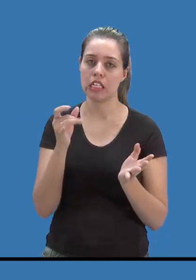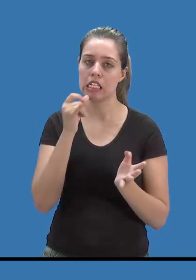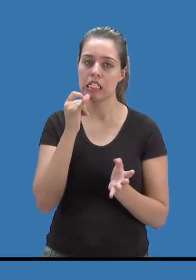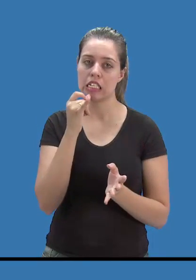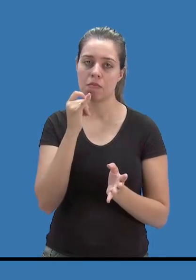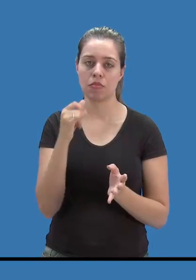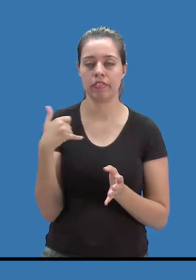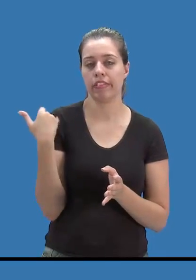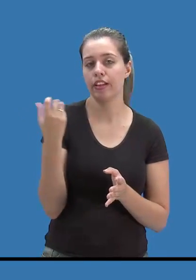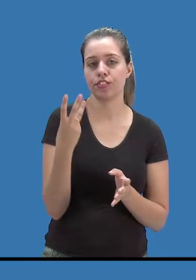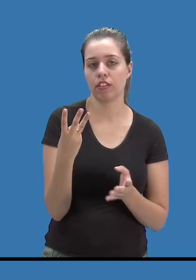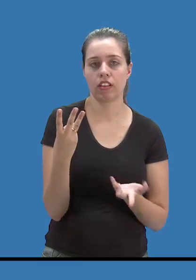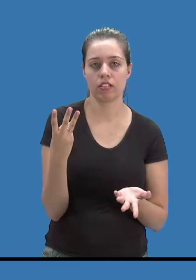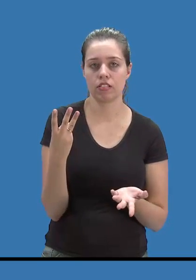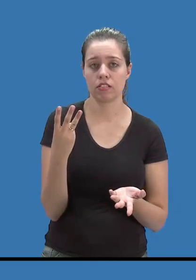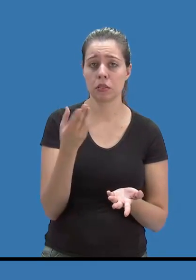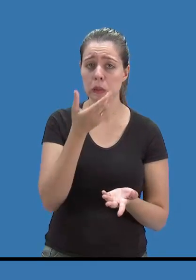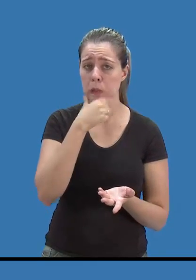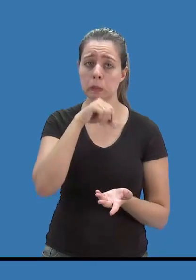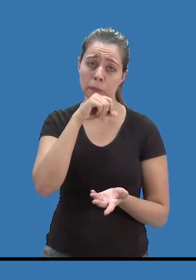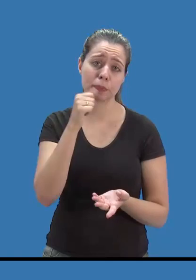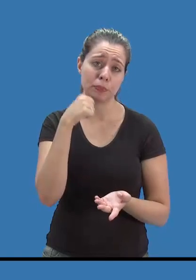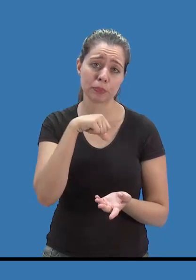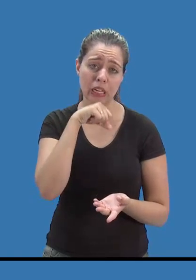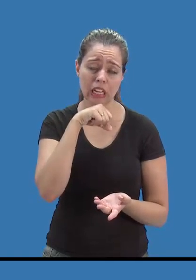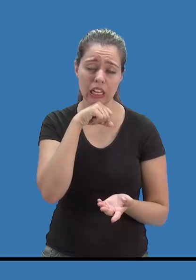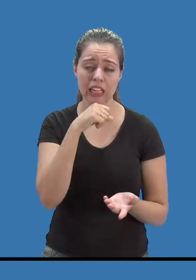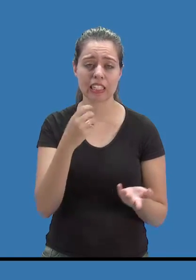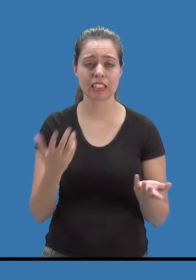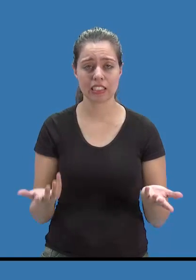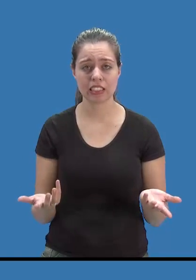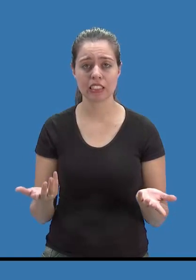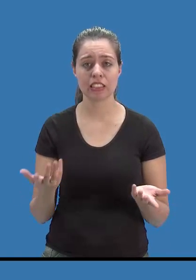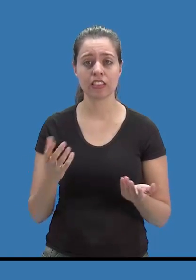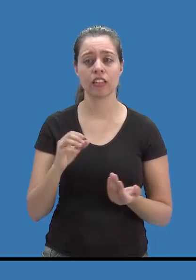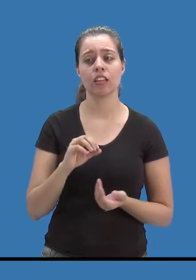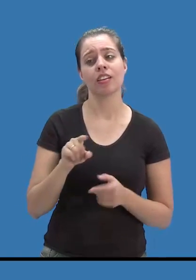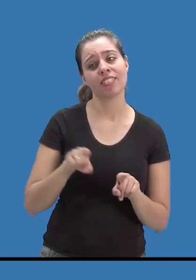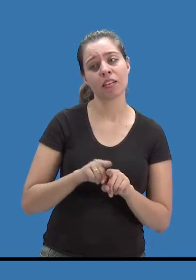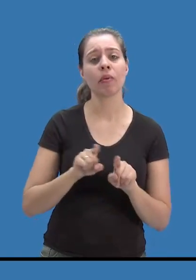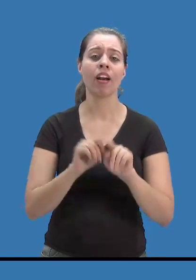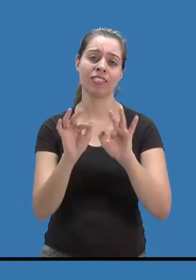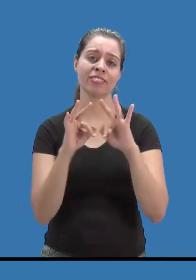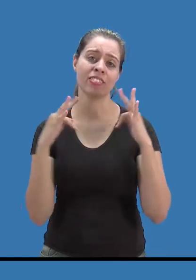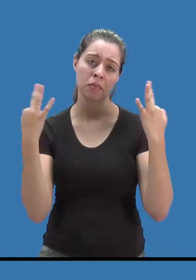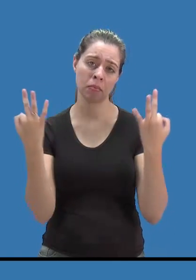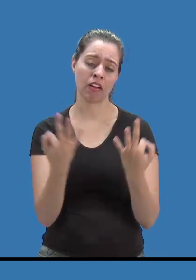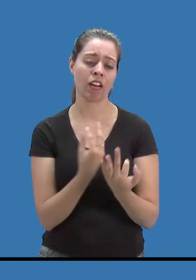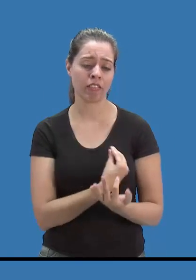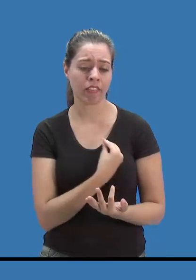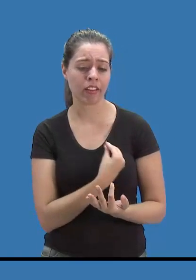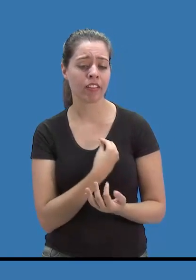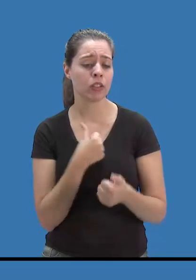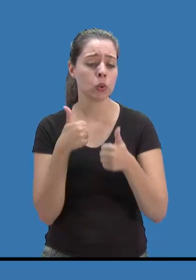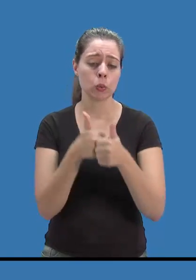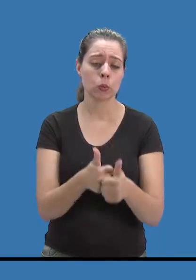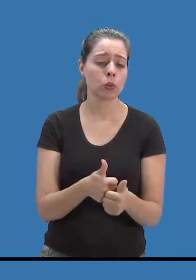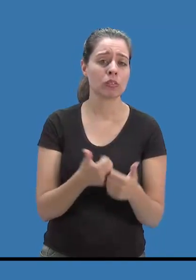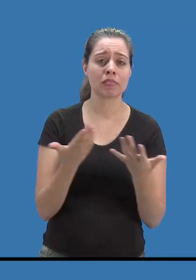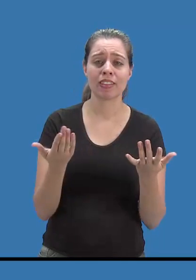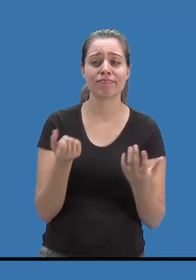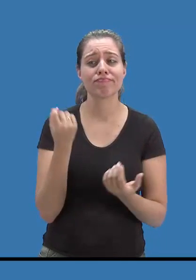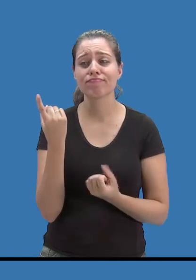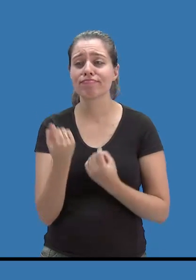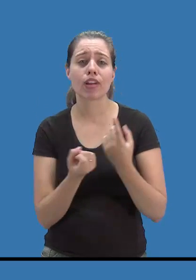tem até três anos? Os pais, sobretudo os pais, alguns parentes que convivem próximo à criança,